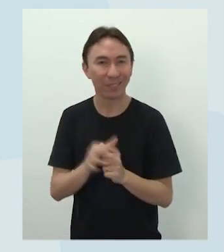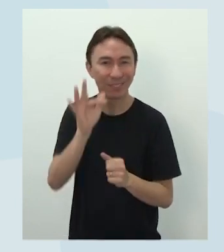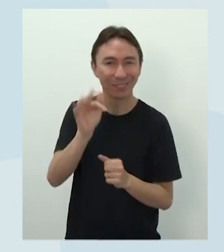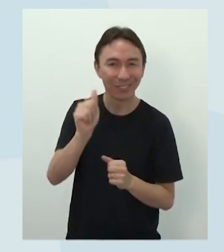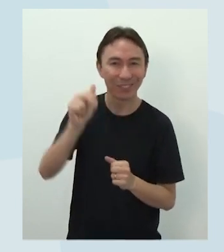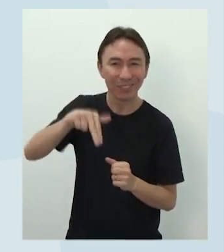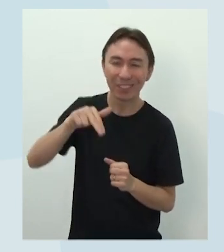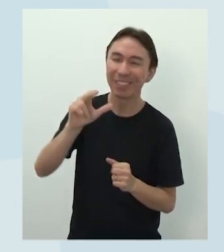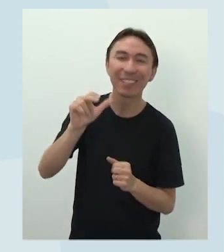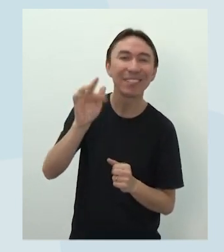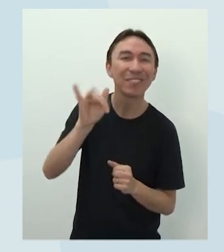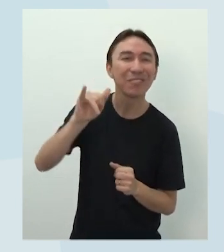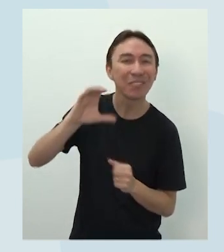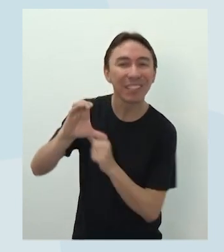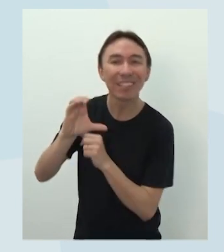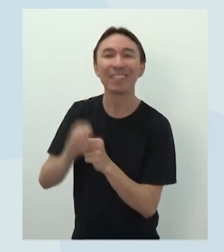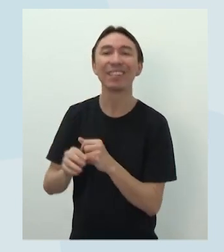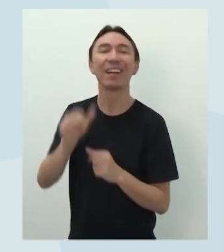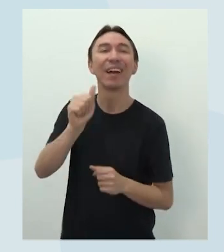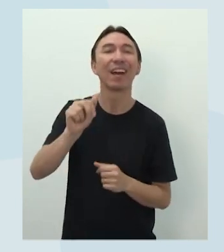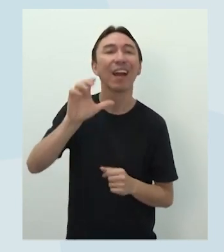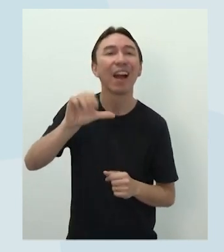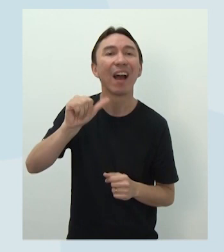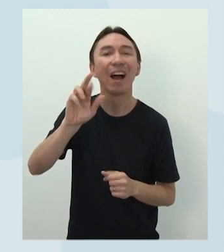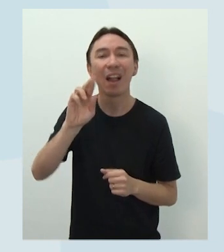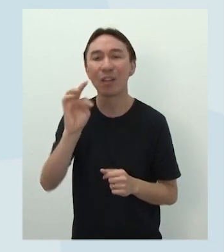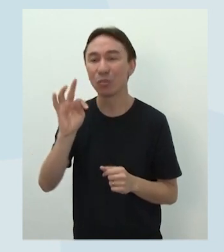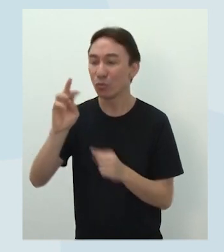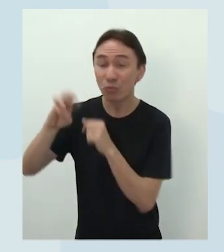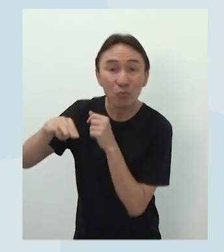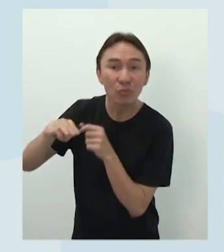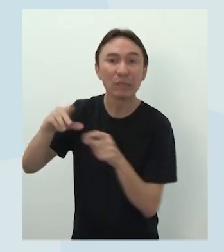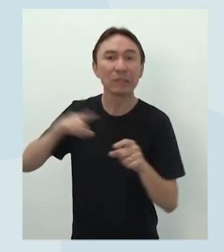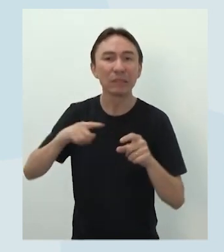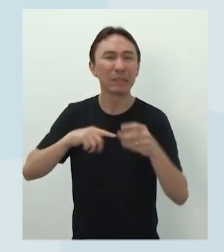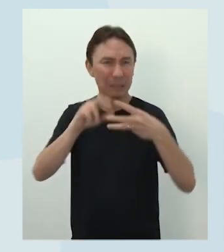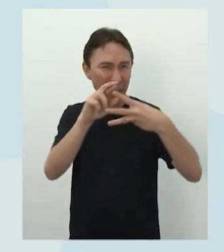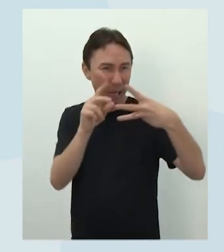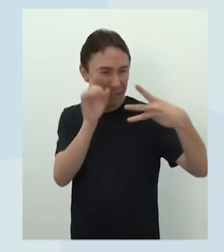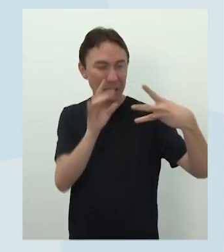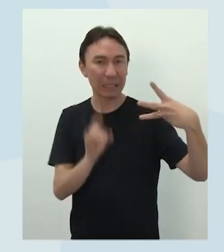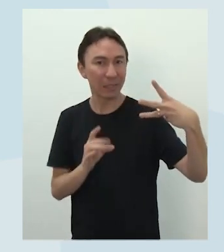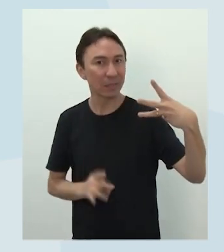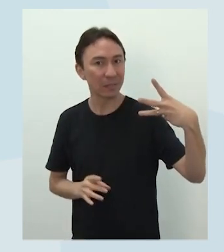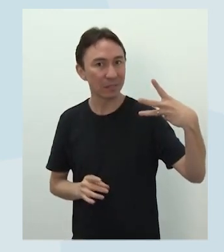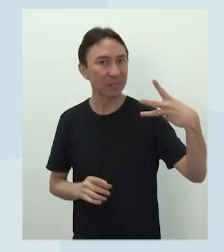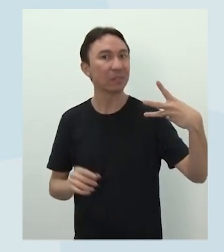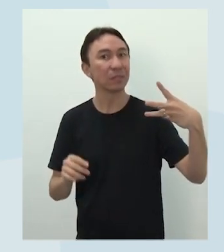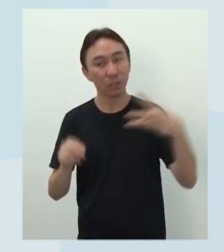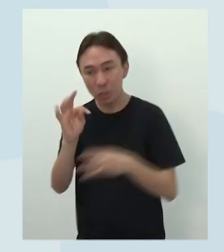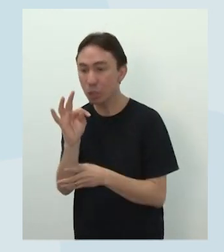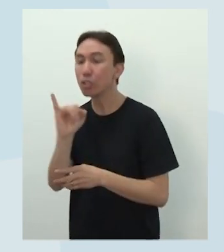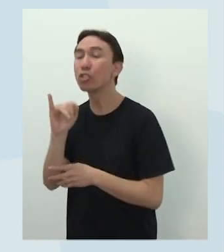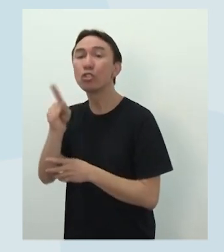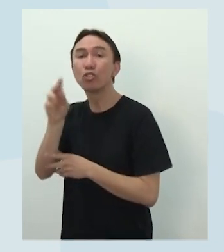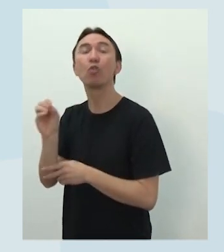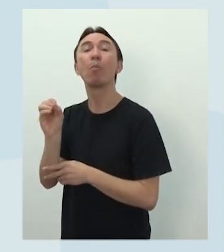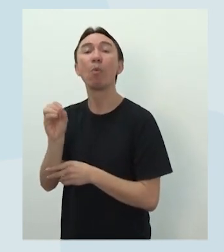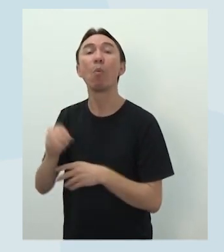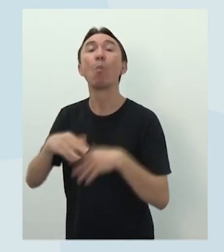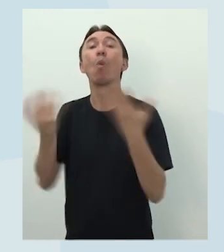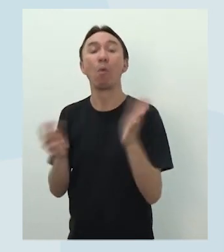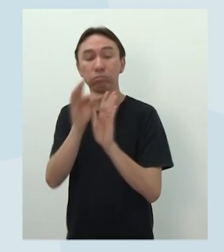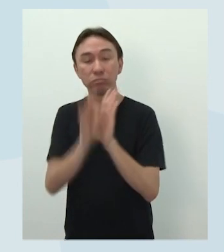Mas ambos têm aí um tipo muito semelhante. Qual que é? Nossos alunos participando, professora, narrativo,